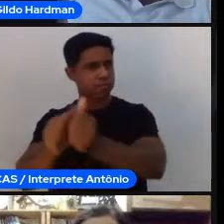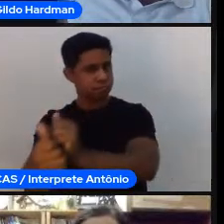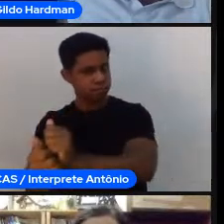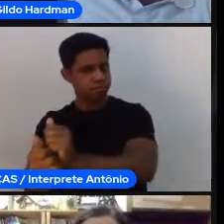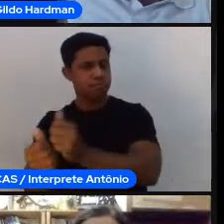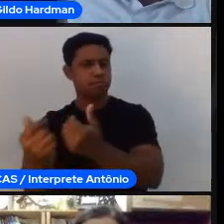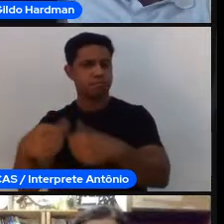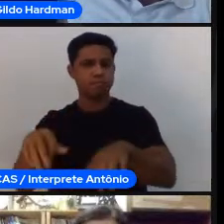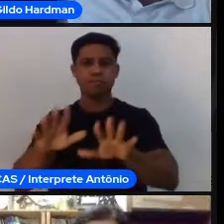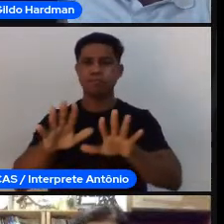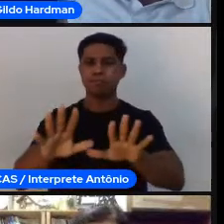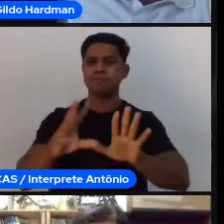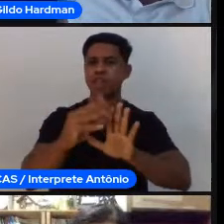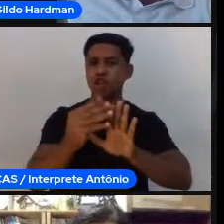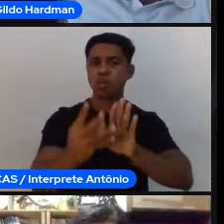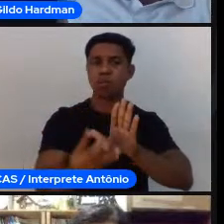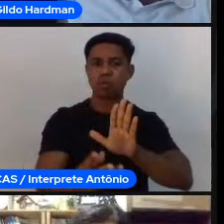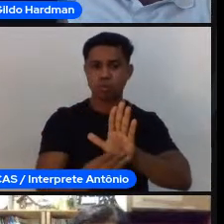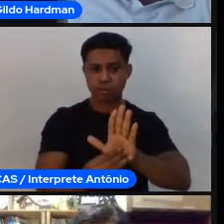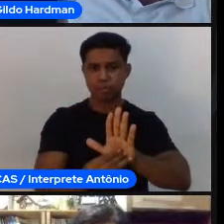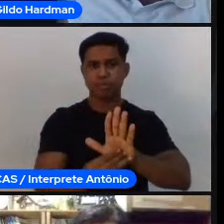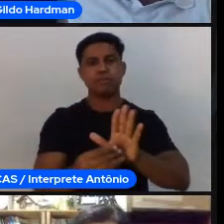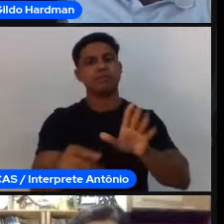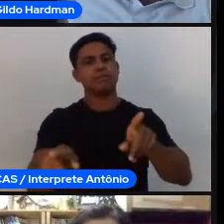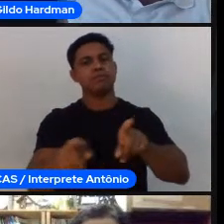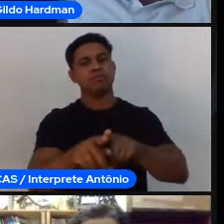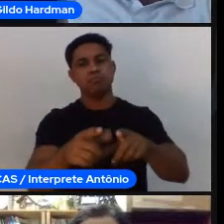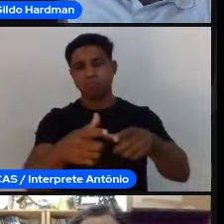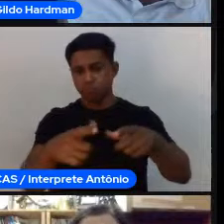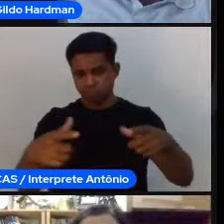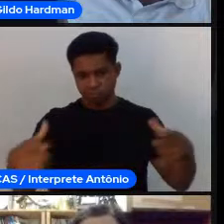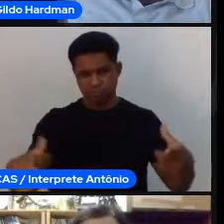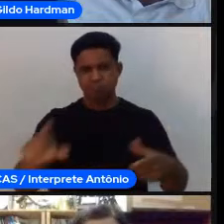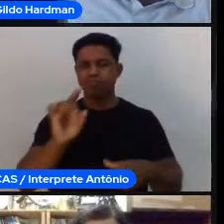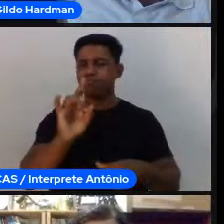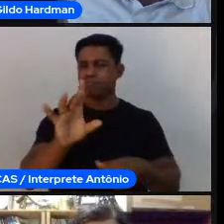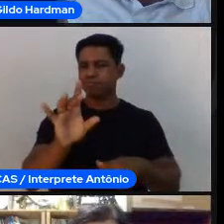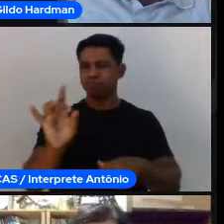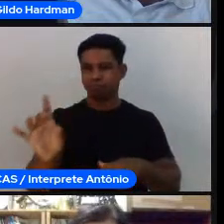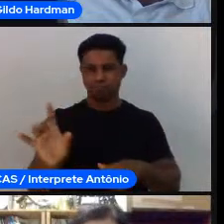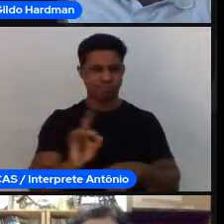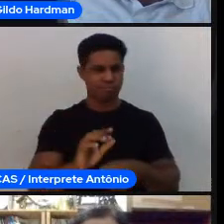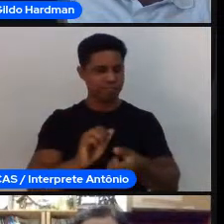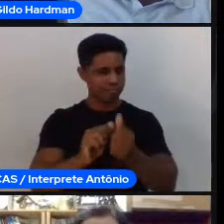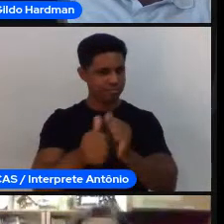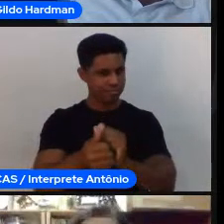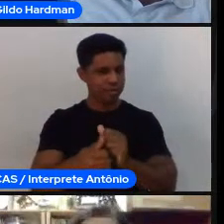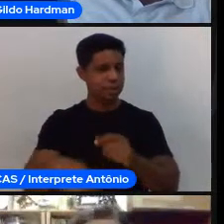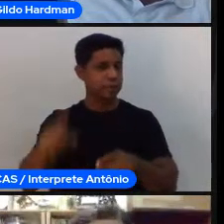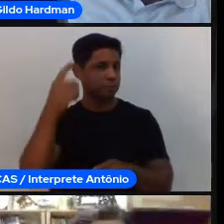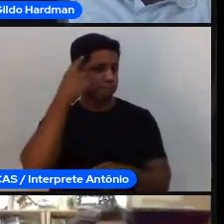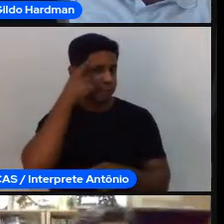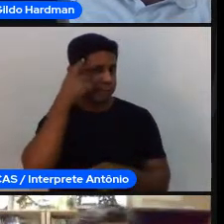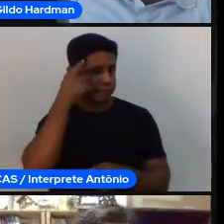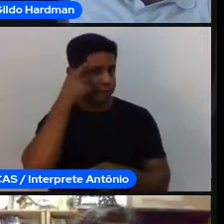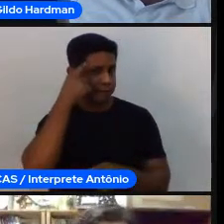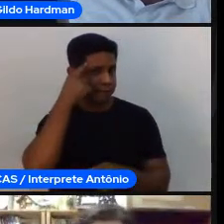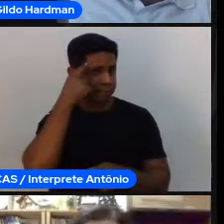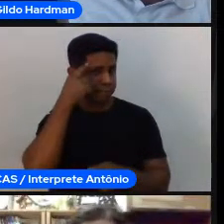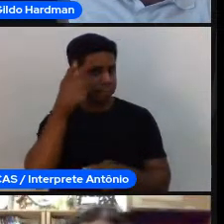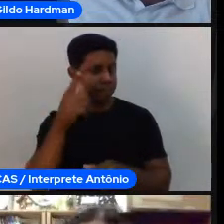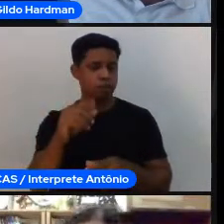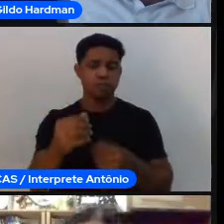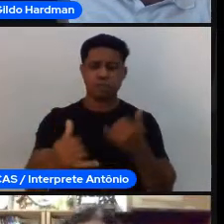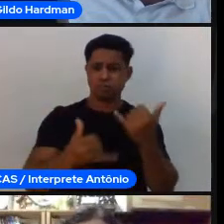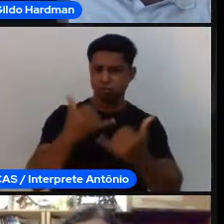conceitos amplos de cada modalidade e pensar em situações reduzidas a partir de jogos e brincadeiras e